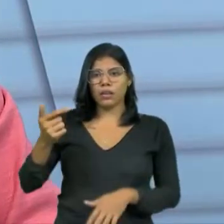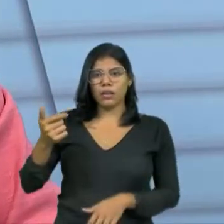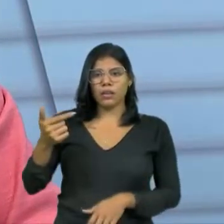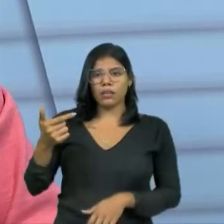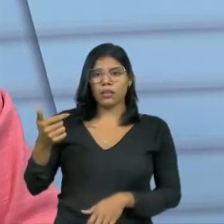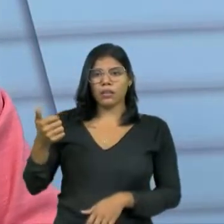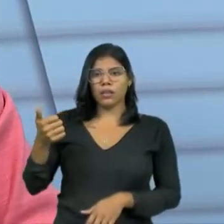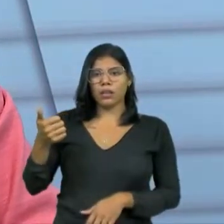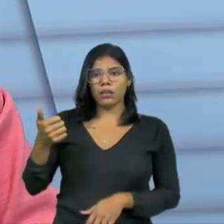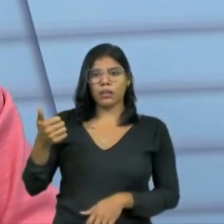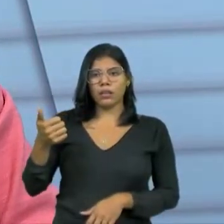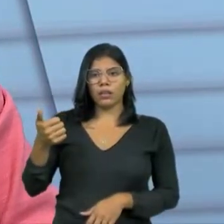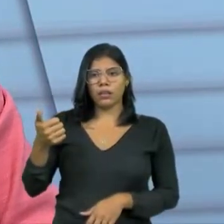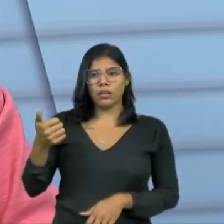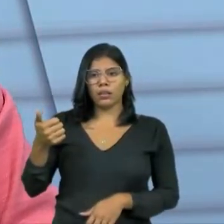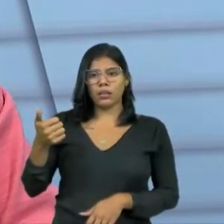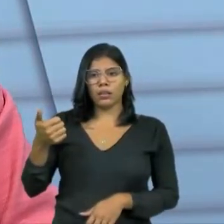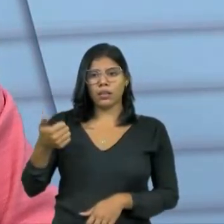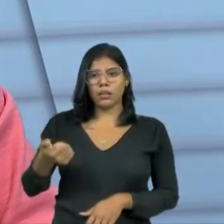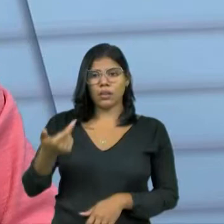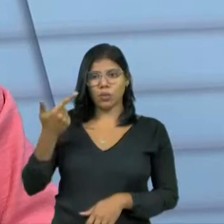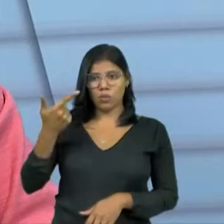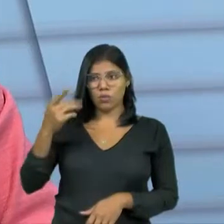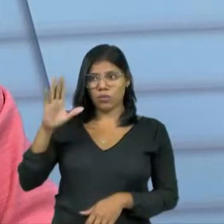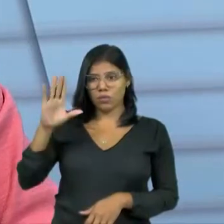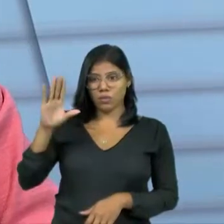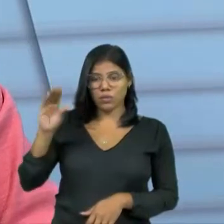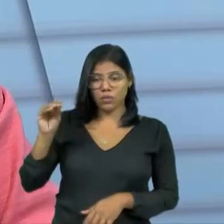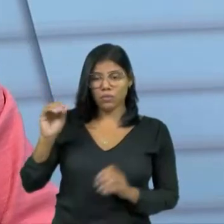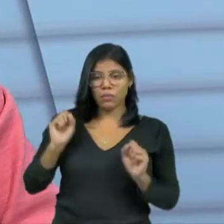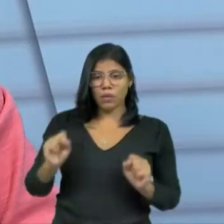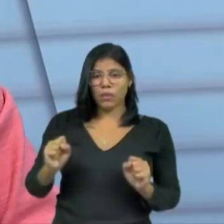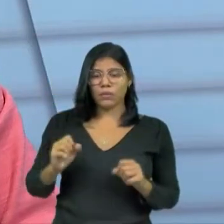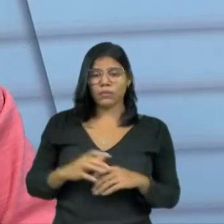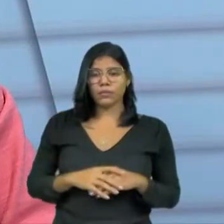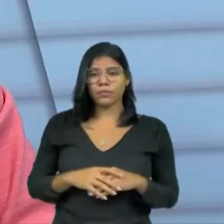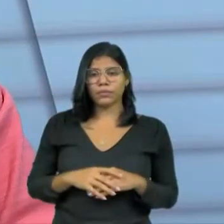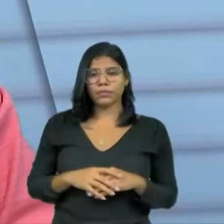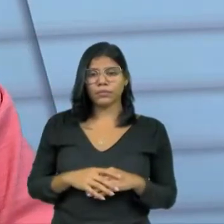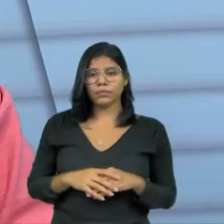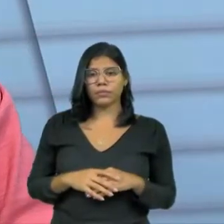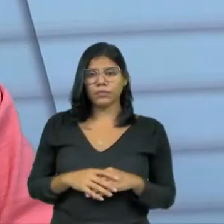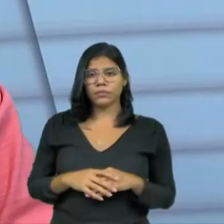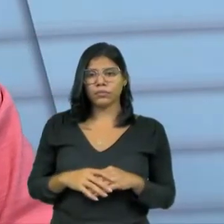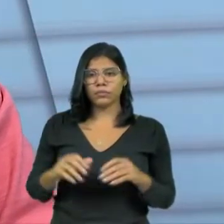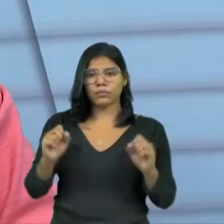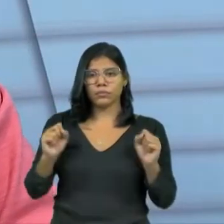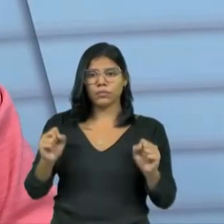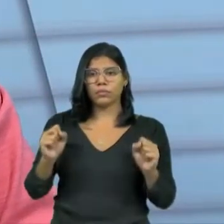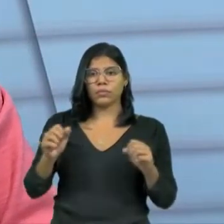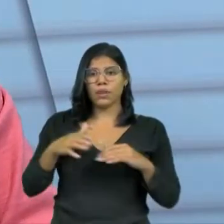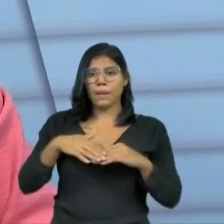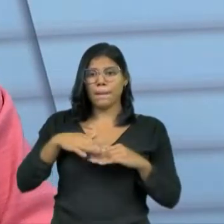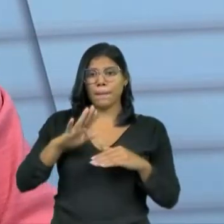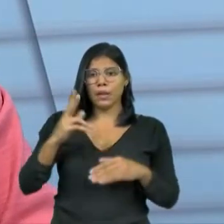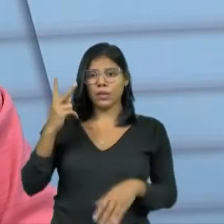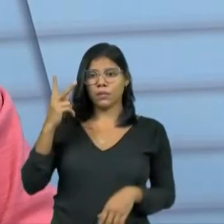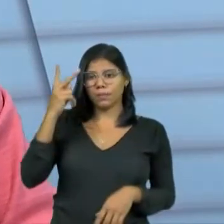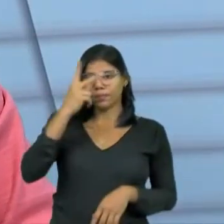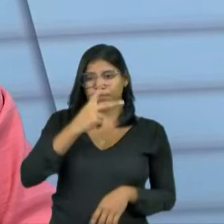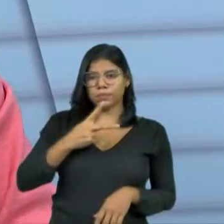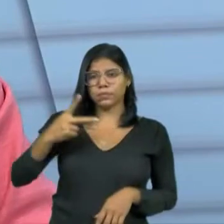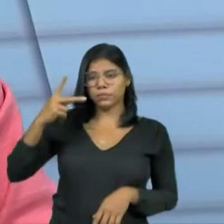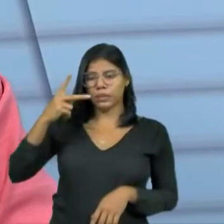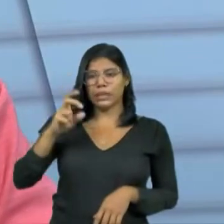né? O horário do comício. Até meia-noite. Até meia-noite. E esse horário pode ser estendido por mais duas horas, se for o